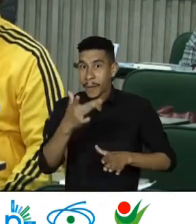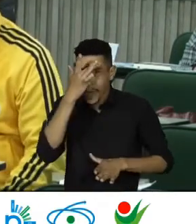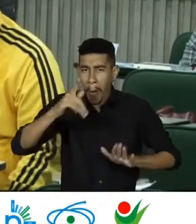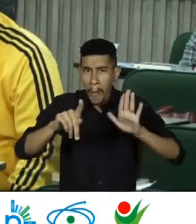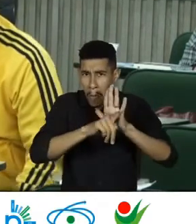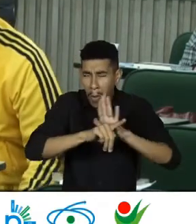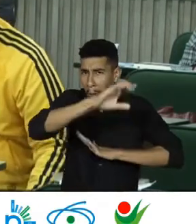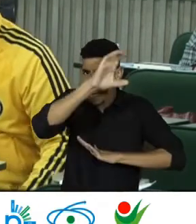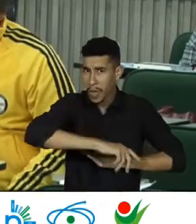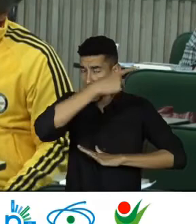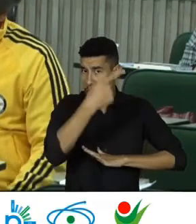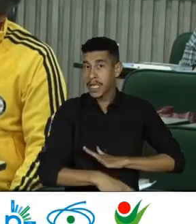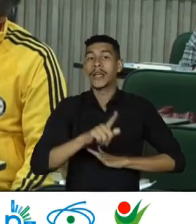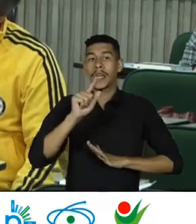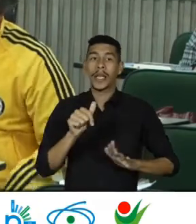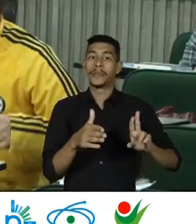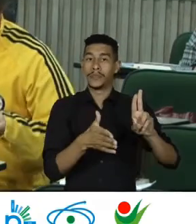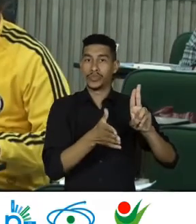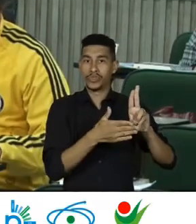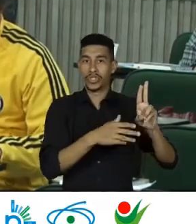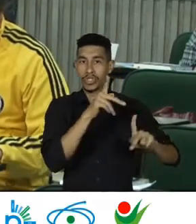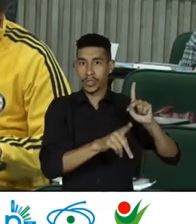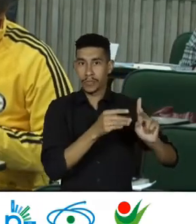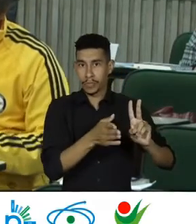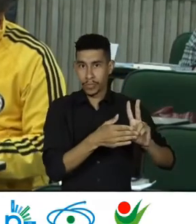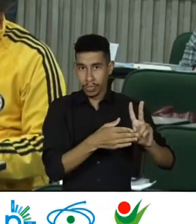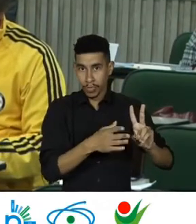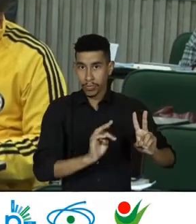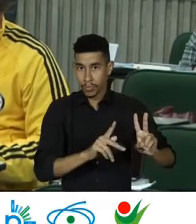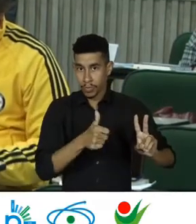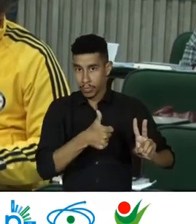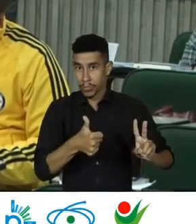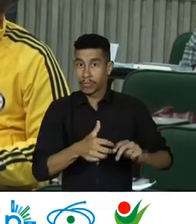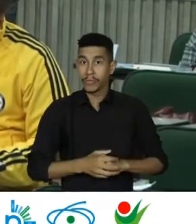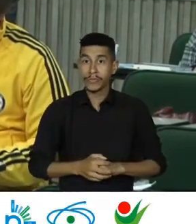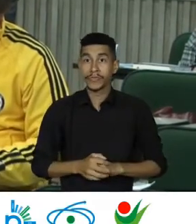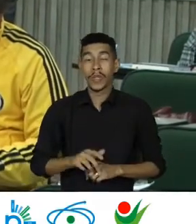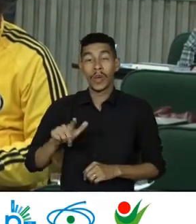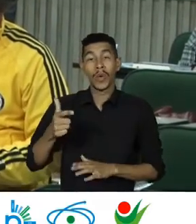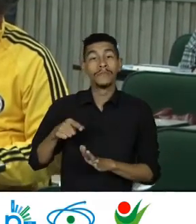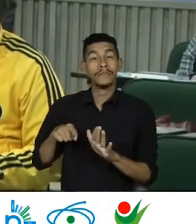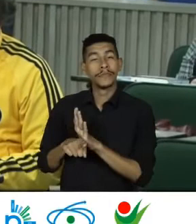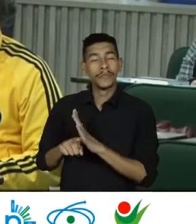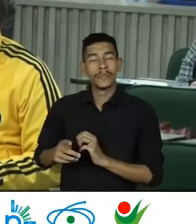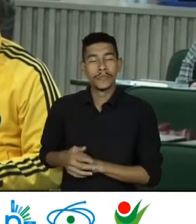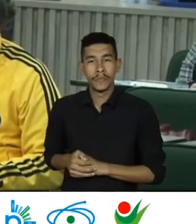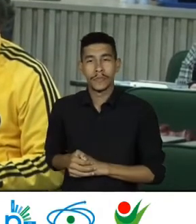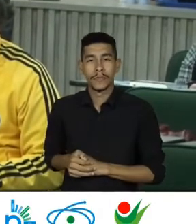São Os indígenas Uma outra pergunta